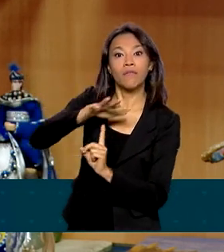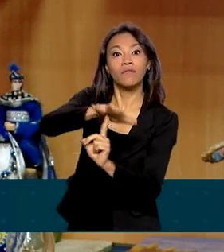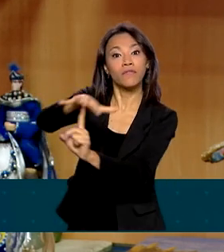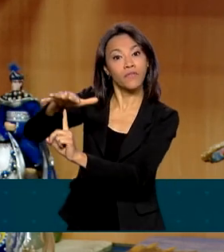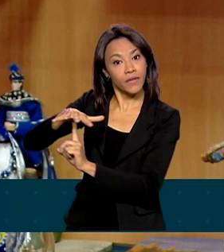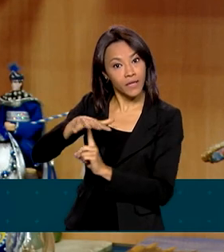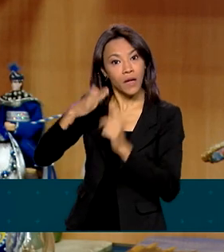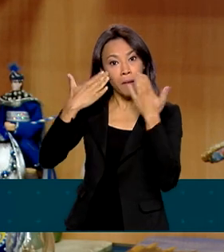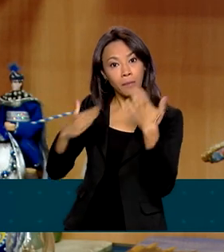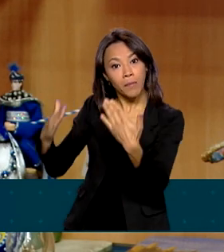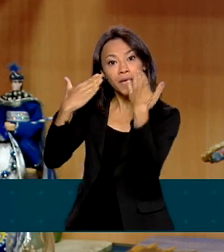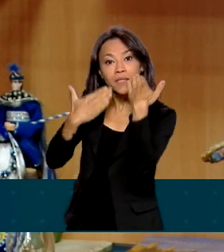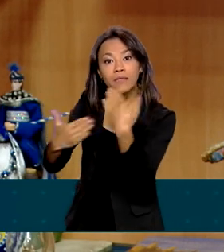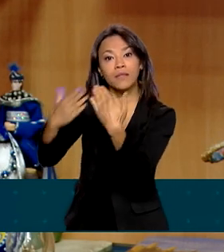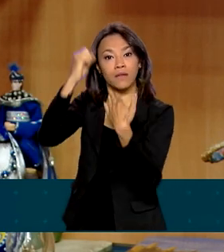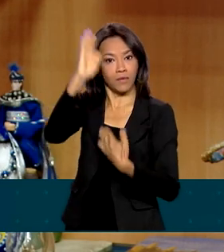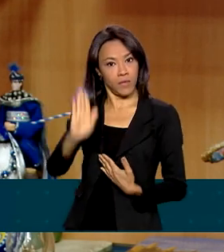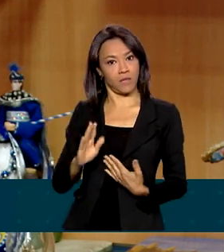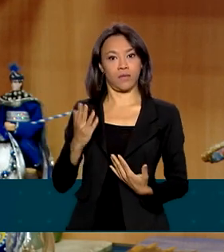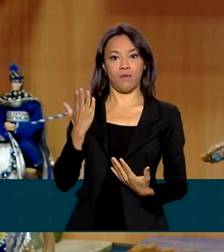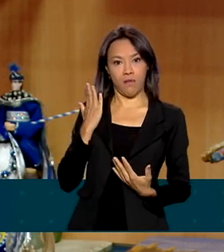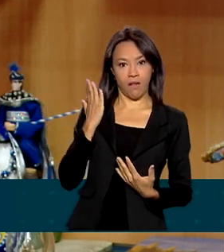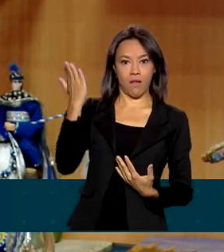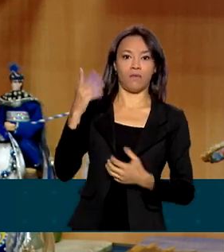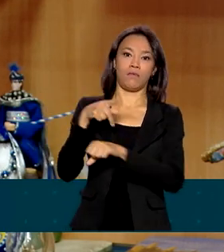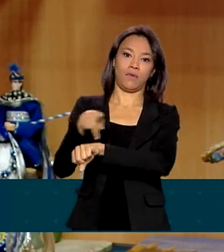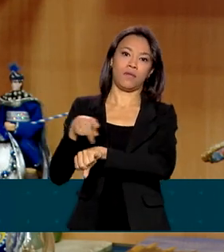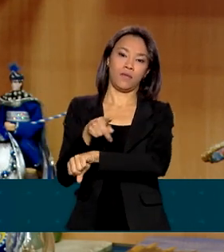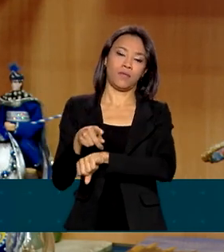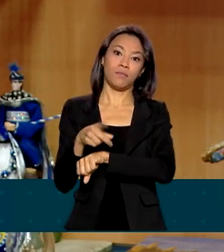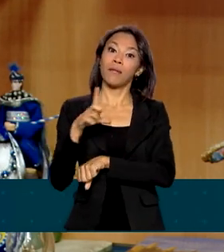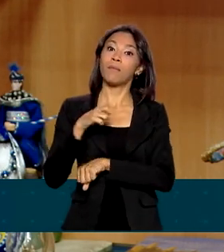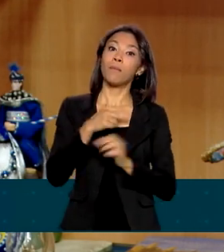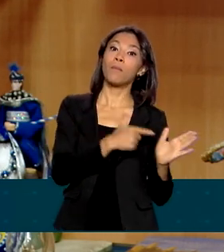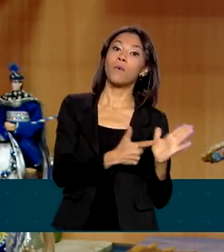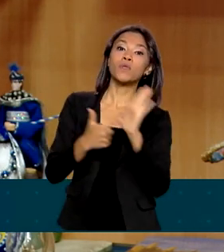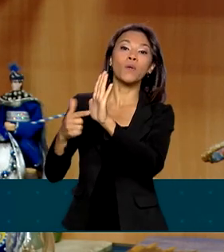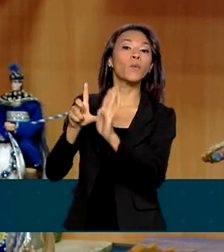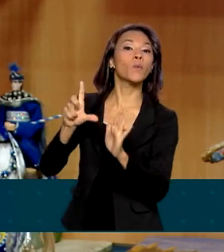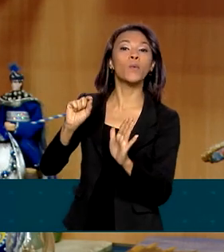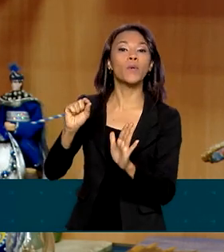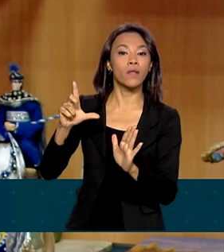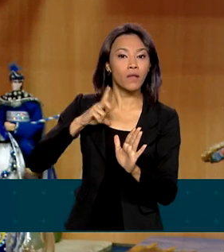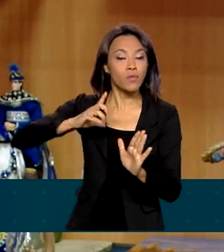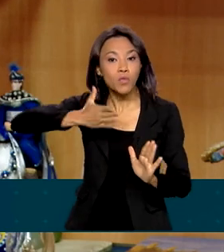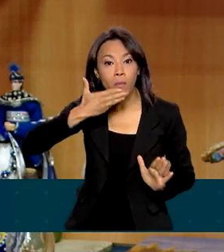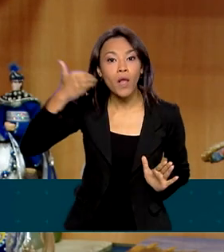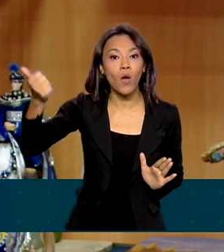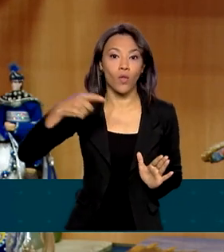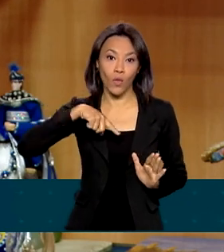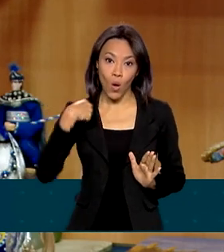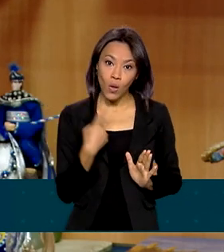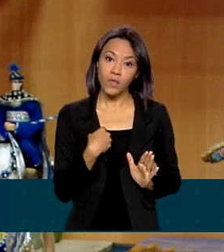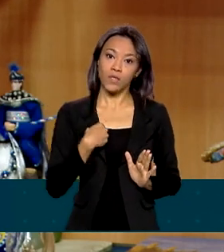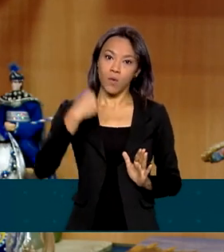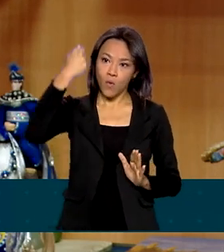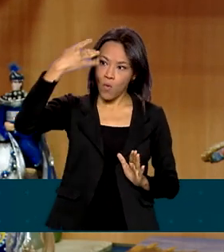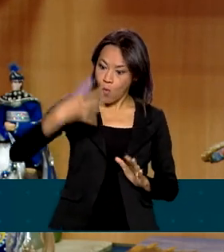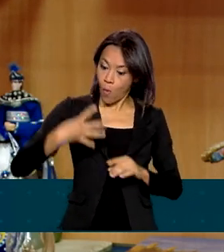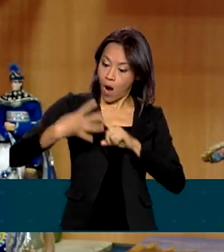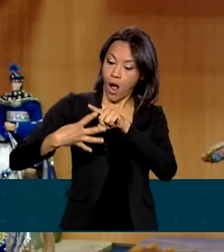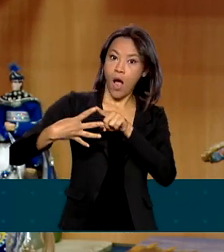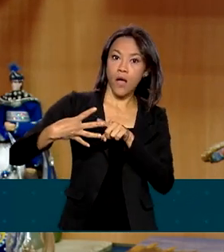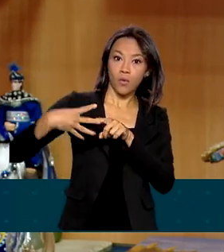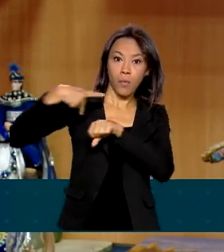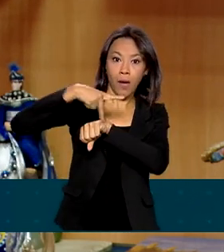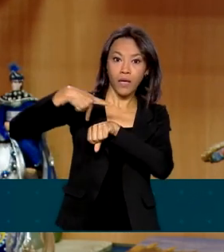na realidade, cada um o que o país tem de melhor oferecer. Nós estamos entre os quatro mais visitados, já